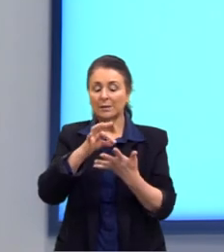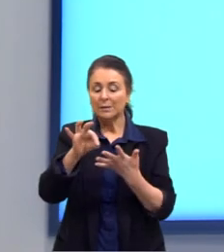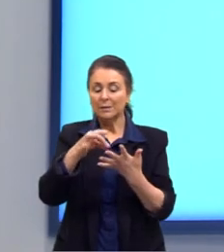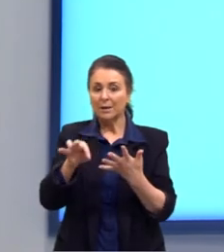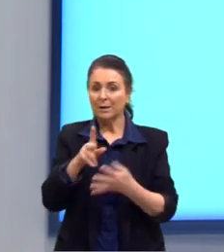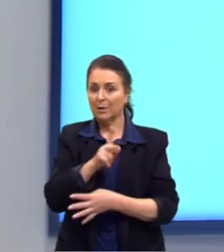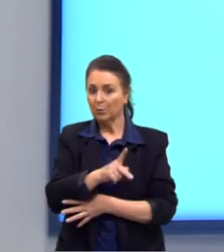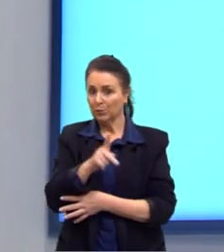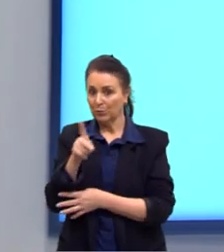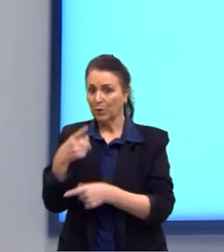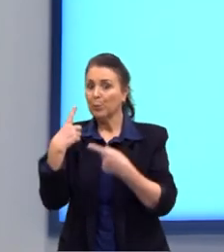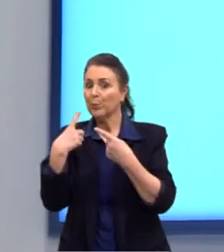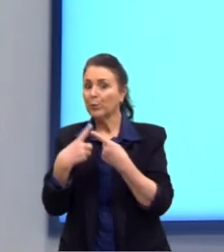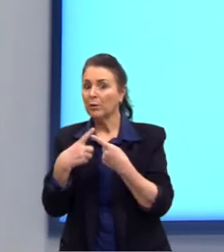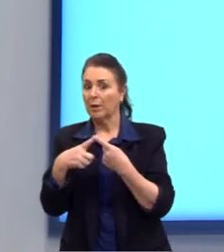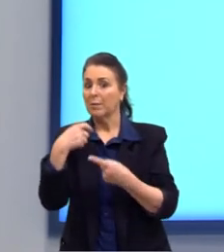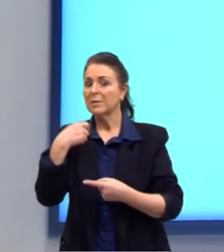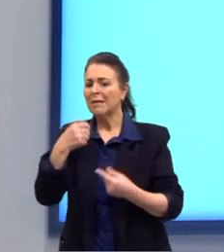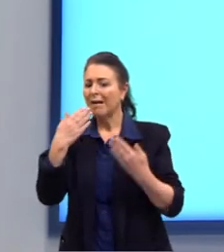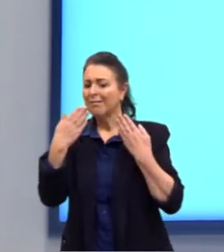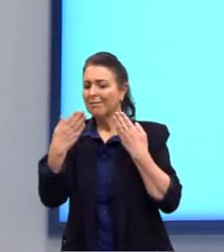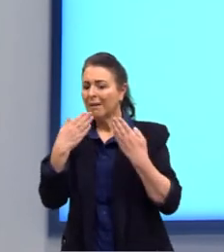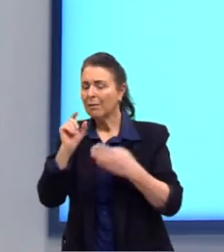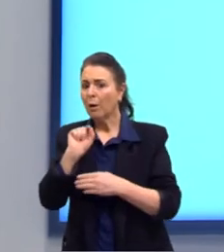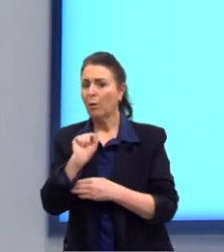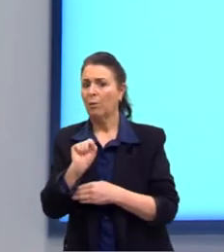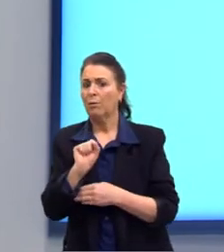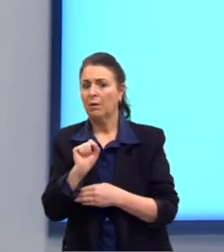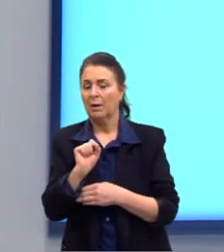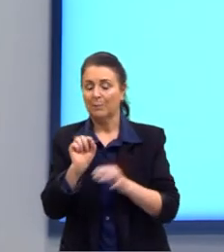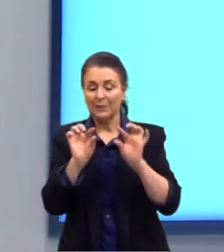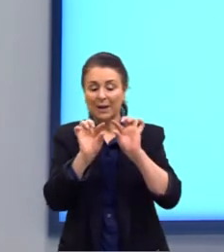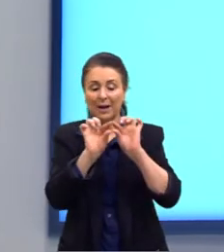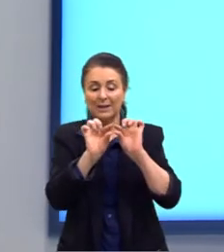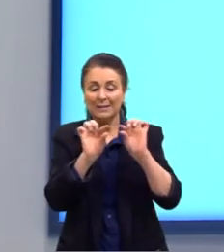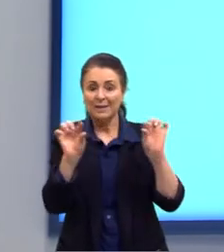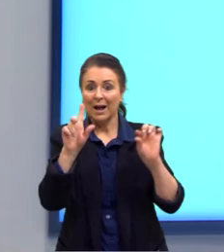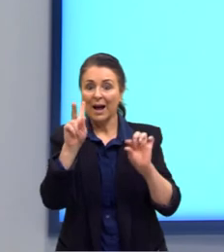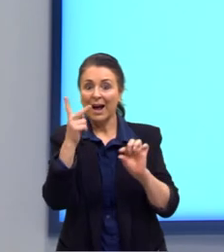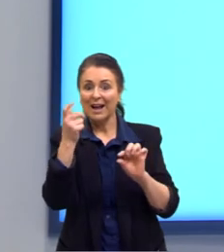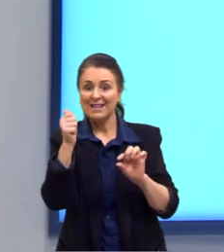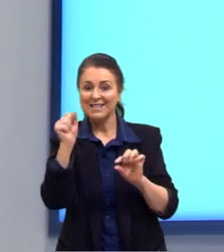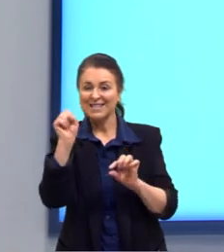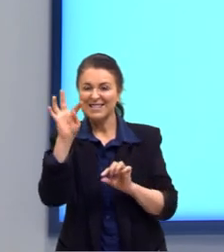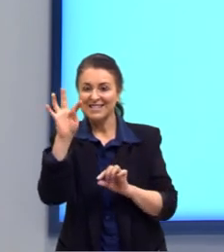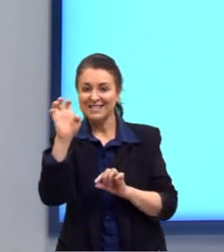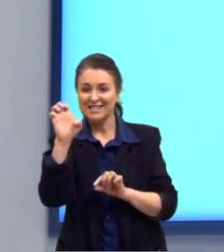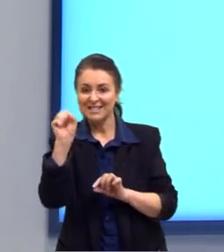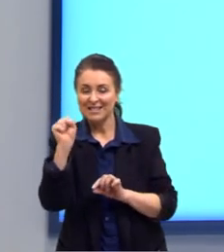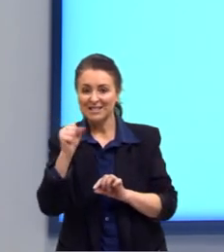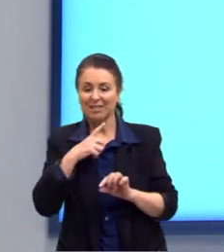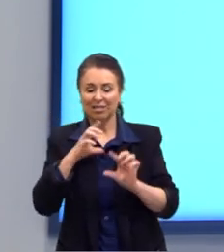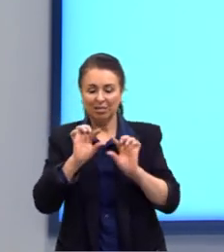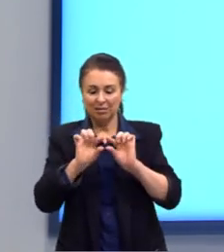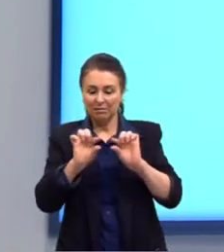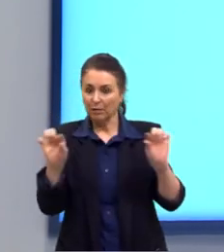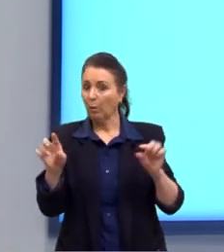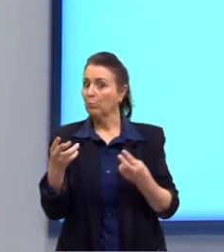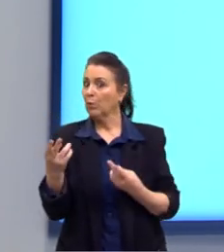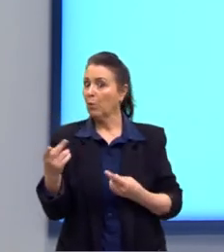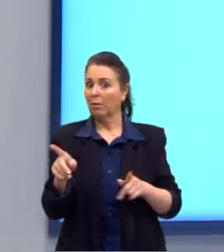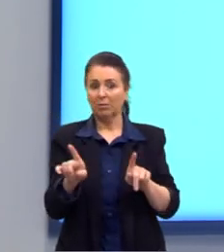elas. O que a gente precisa analisar? Essas hastes aqui também possuem o mesmo tamanho, tá?